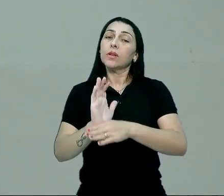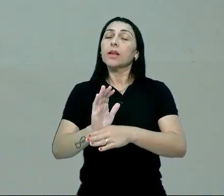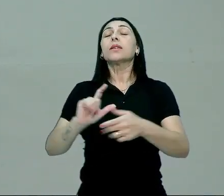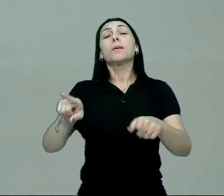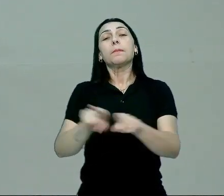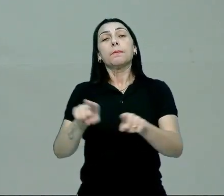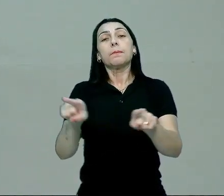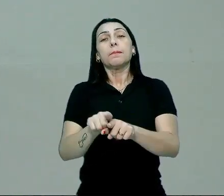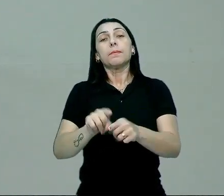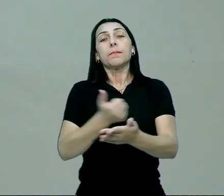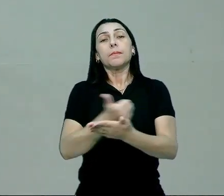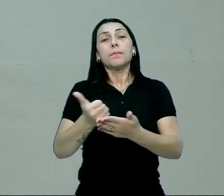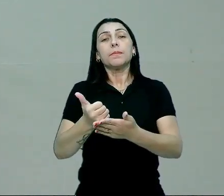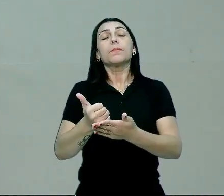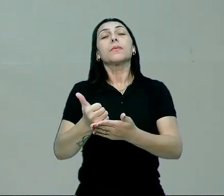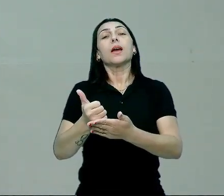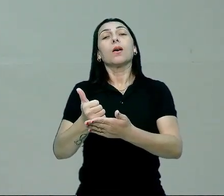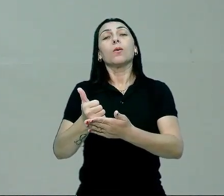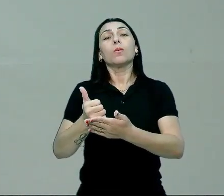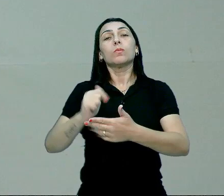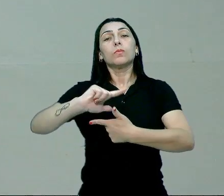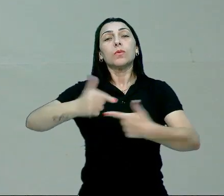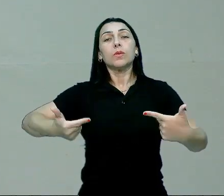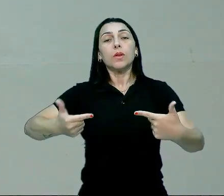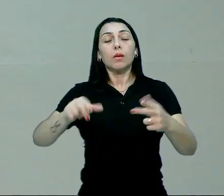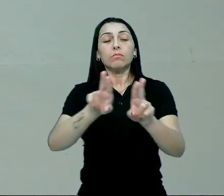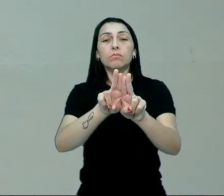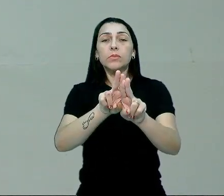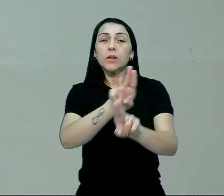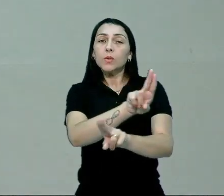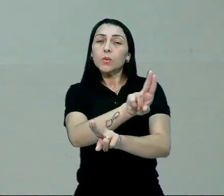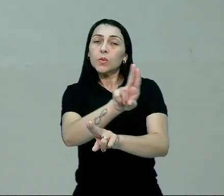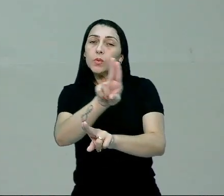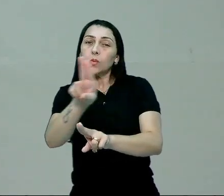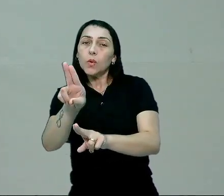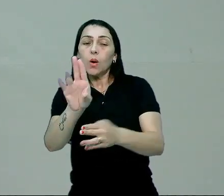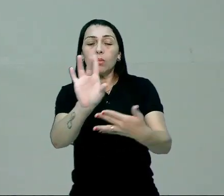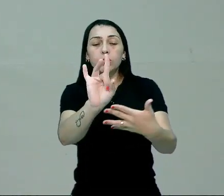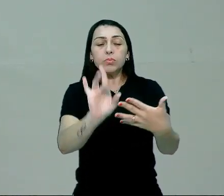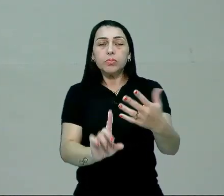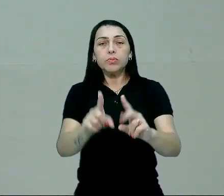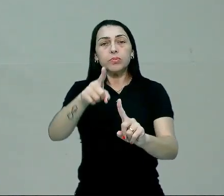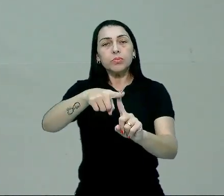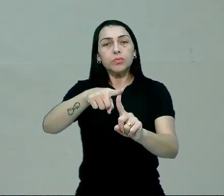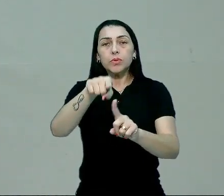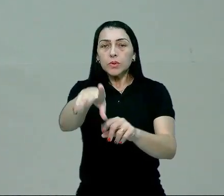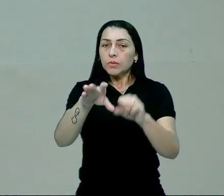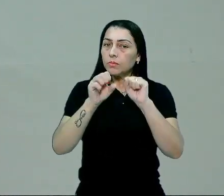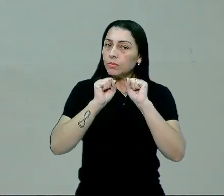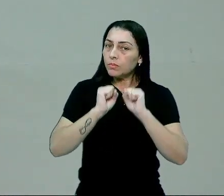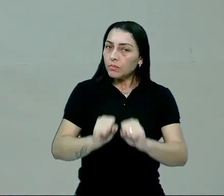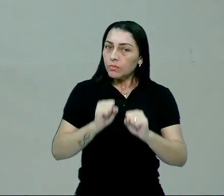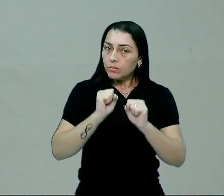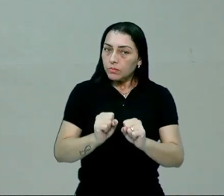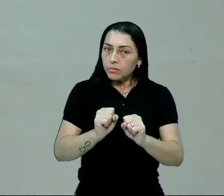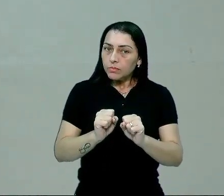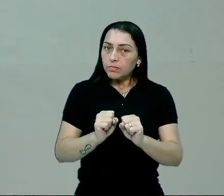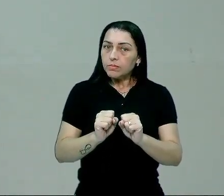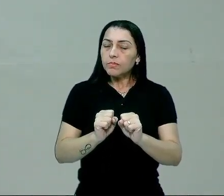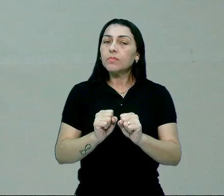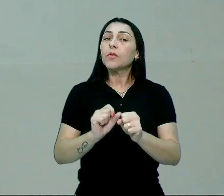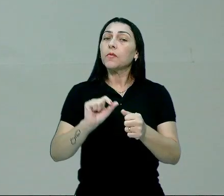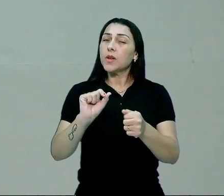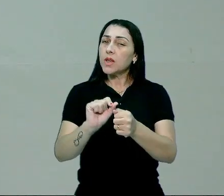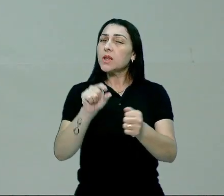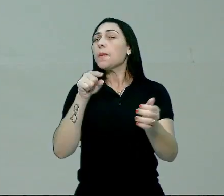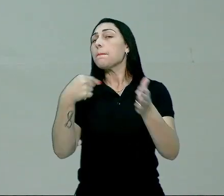tradicional. Por essa nomenclatura dos tipos de ação social, você pode me